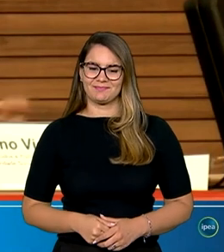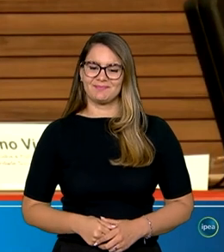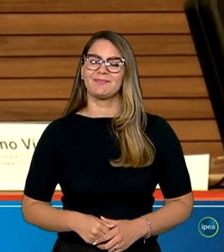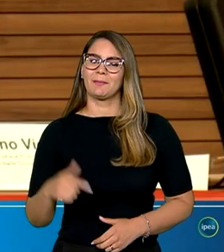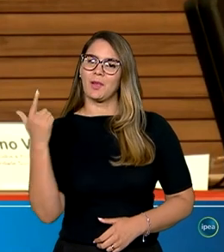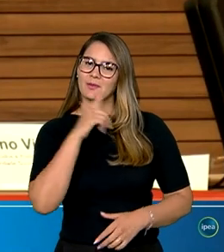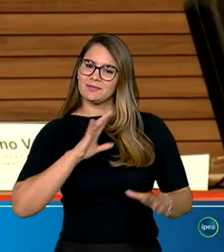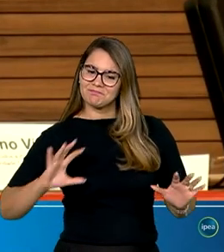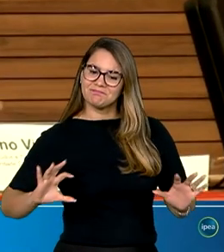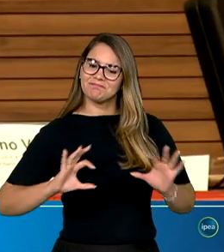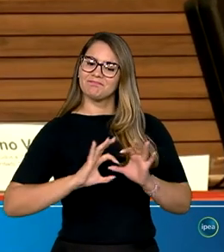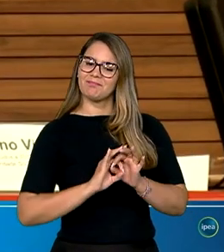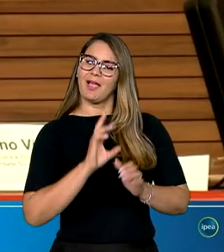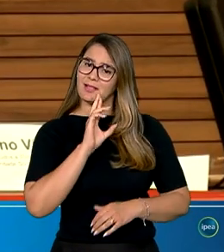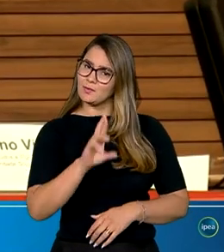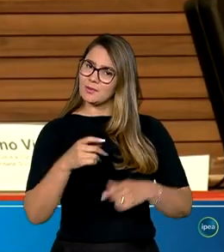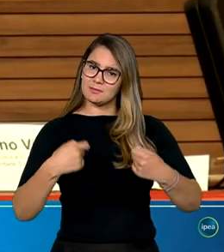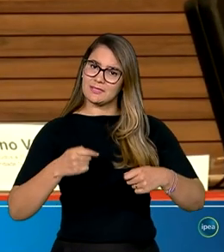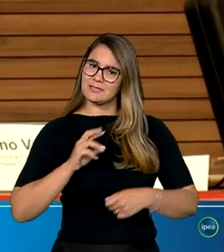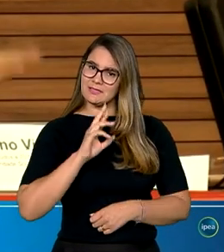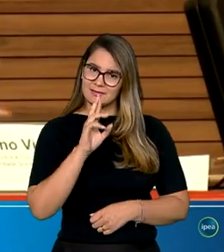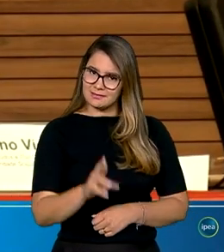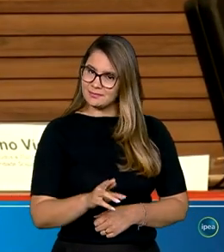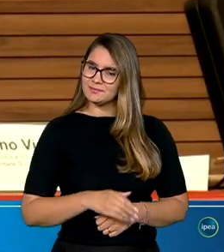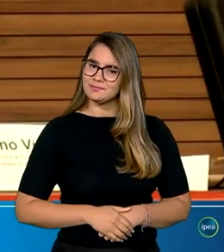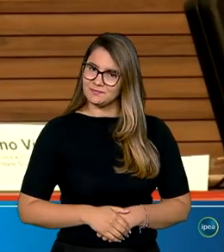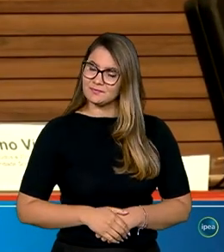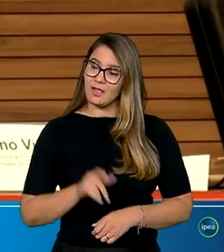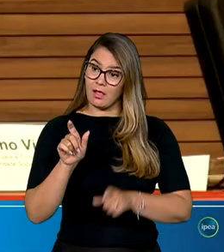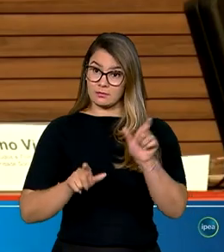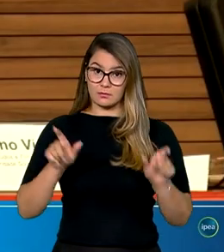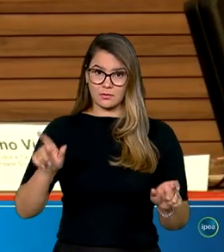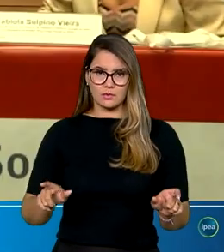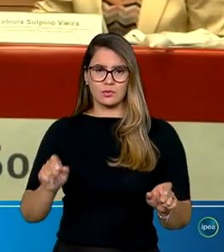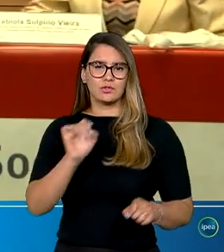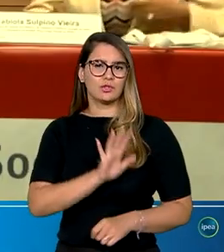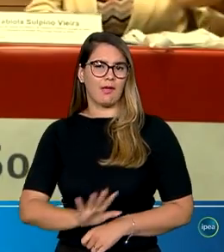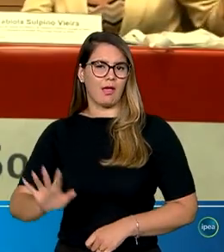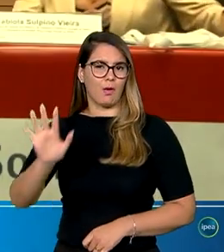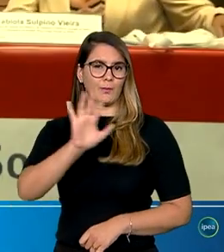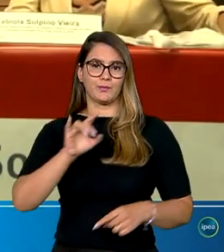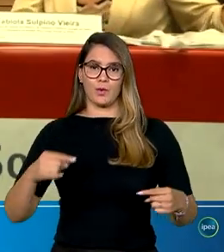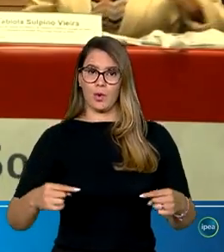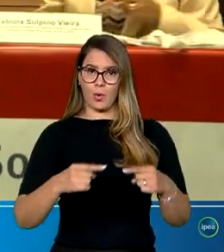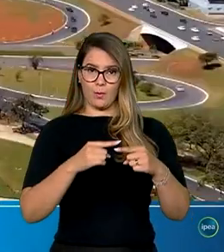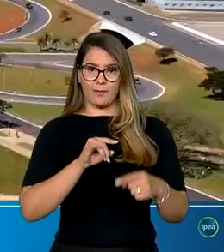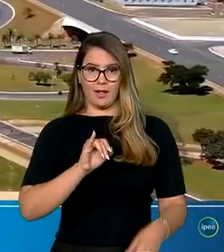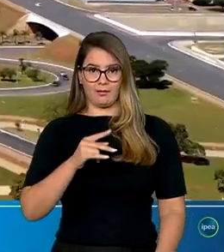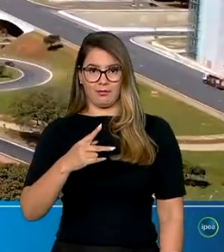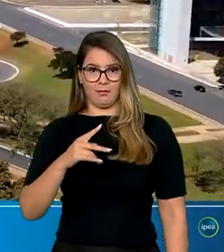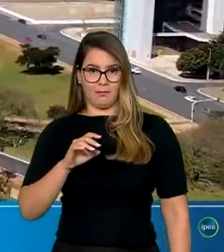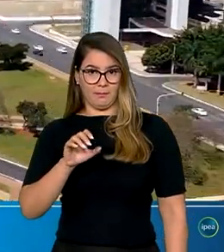integrais. Essa resposta tem que ser integral, tem as necessidades dos indivíduos de uma forma mais global. De acordo com o IPEA,